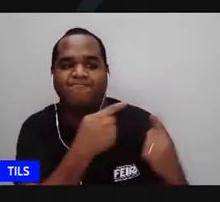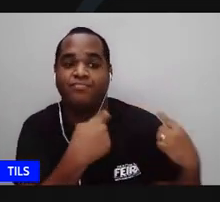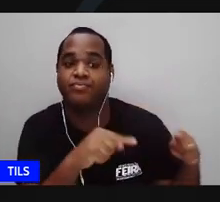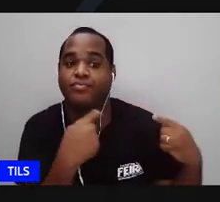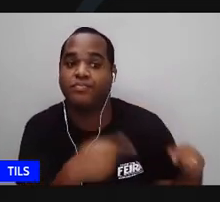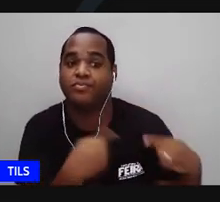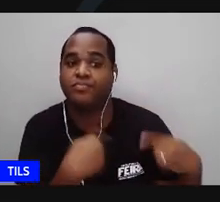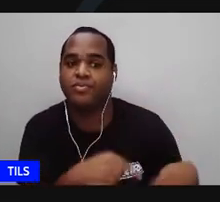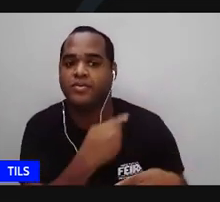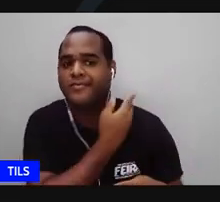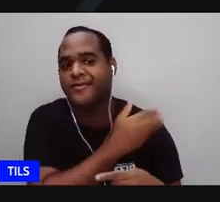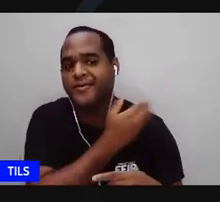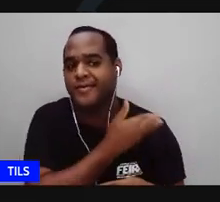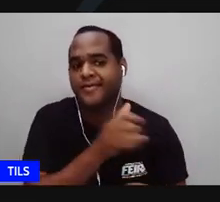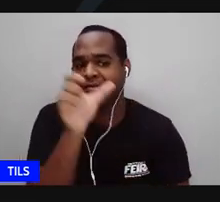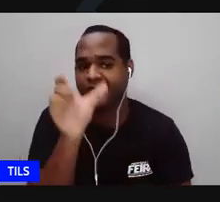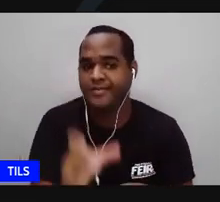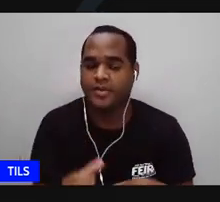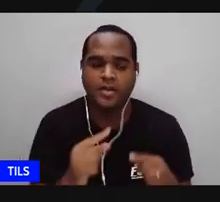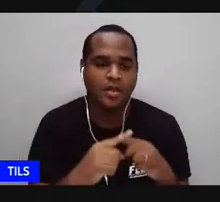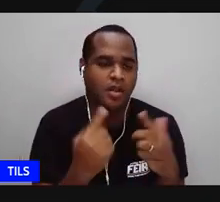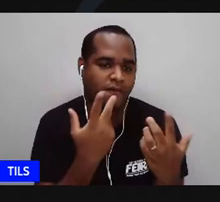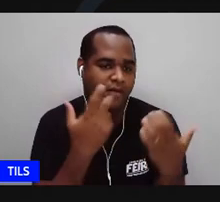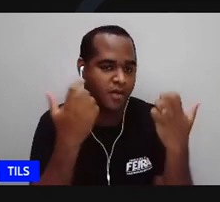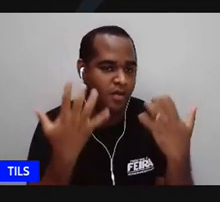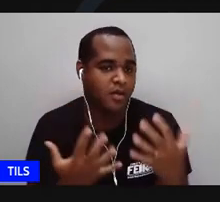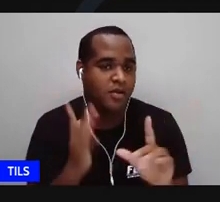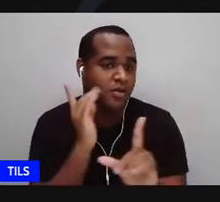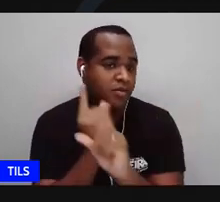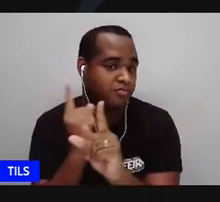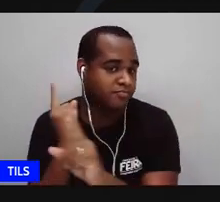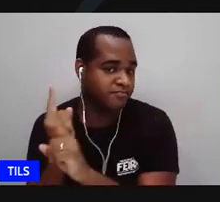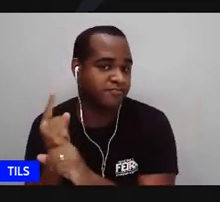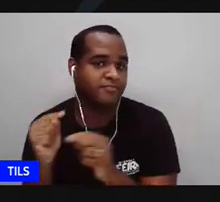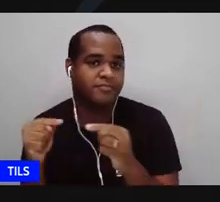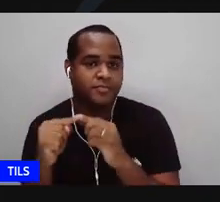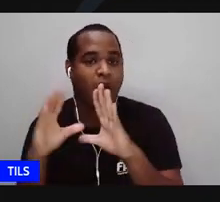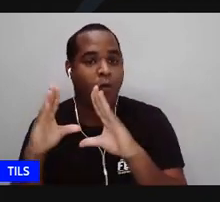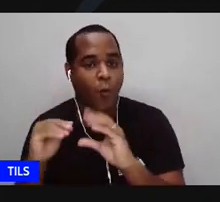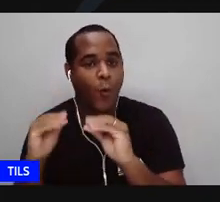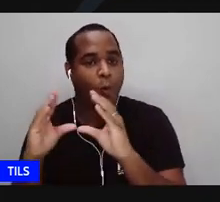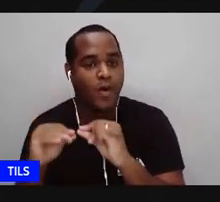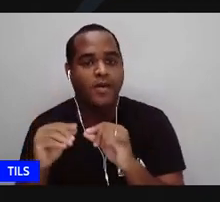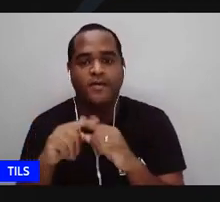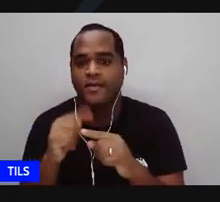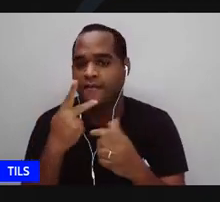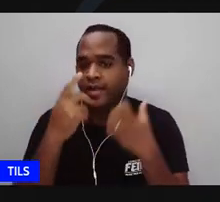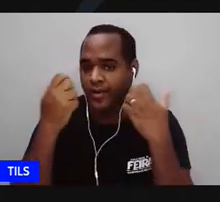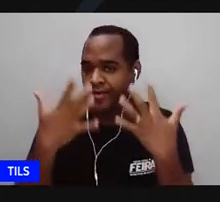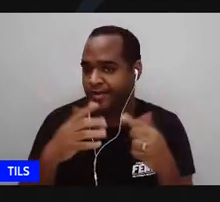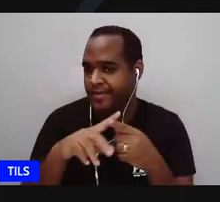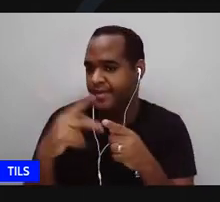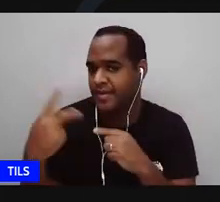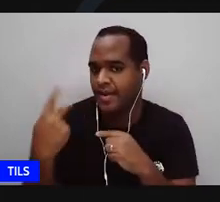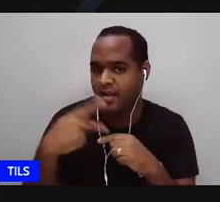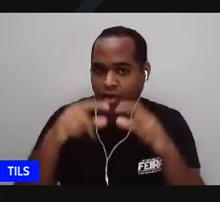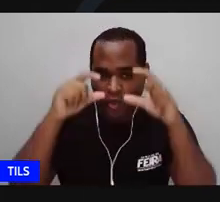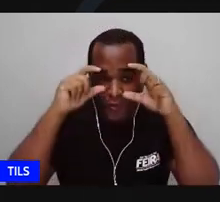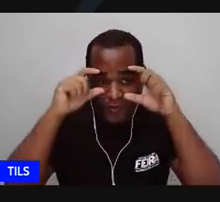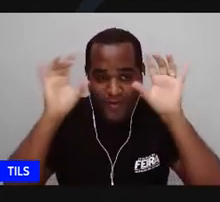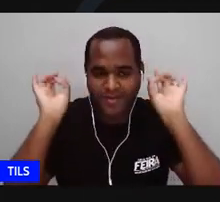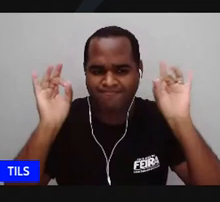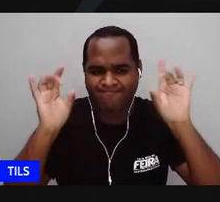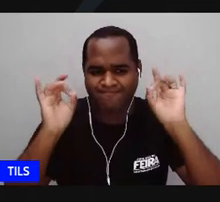o jornalista que narrou esse encontro que registrou esse encontro falou até do óculos de marca que